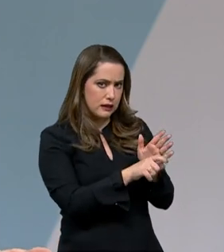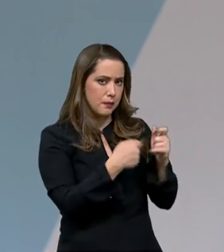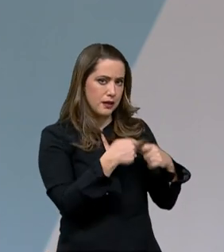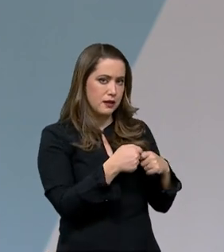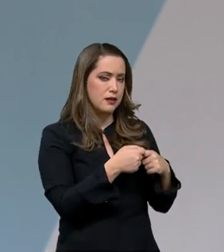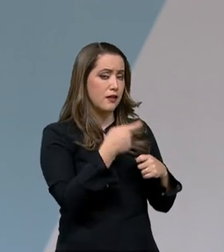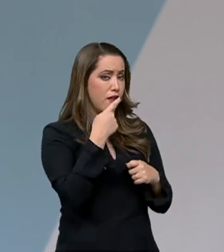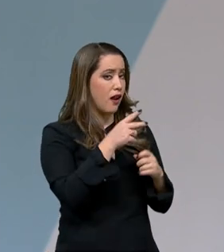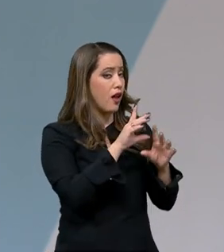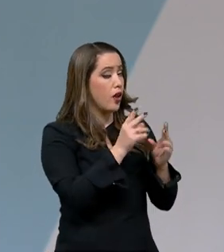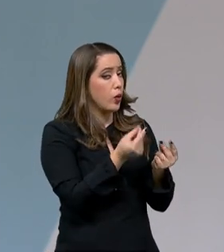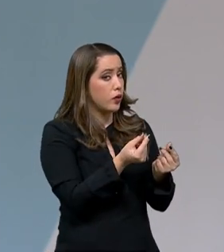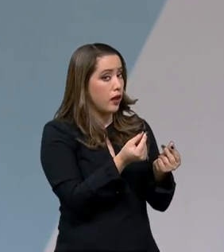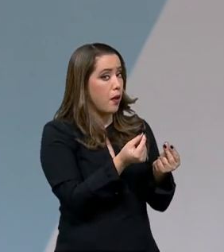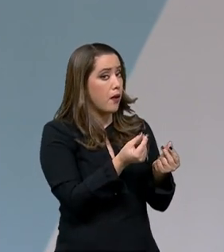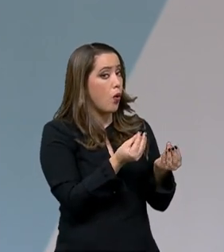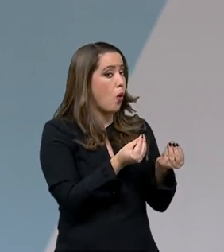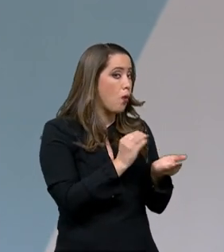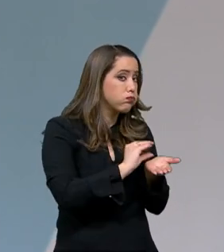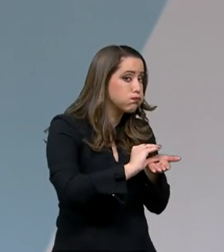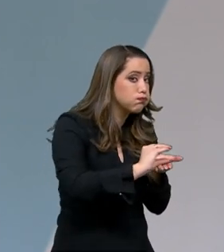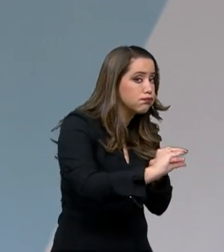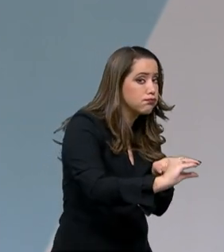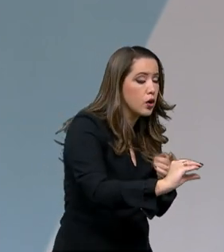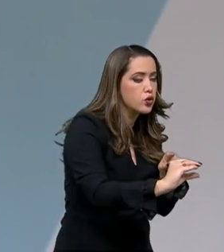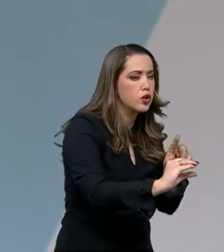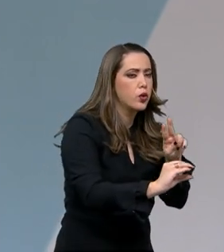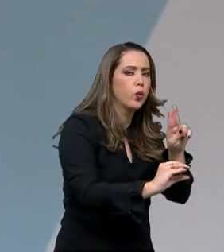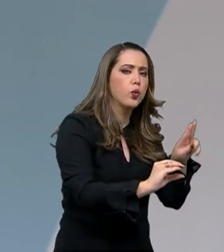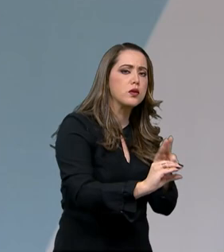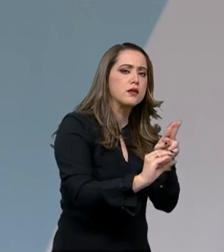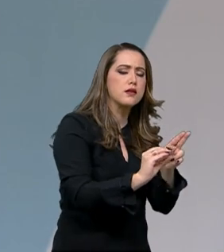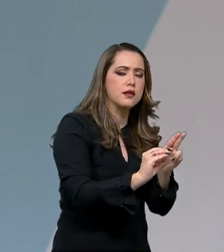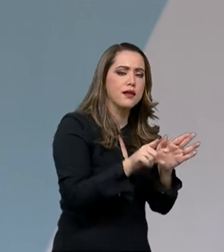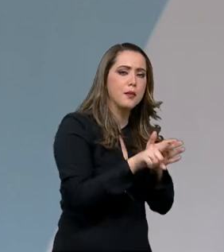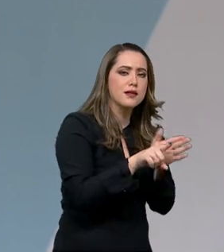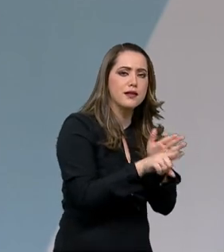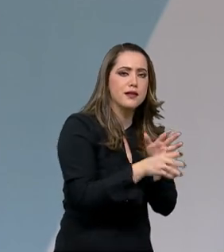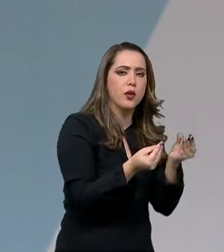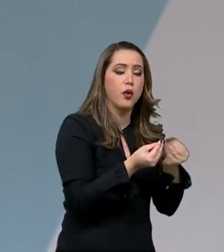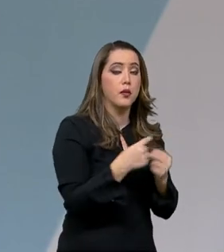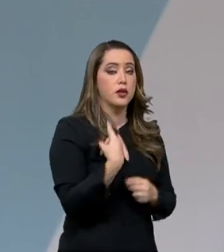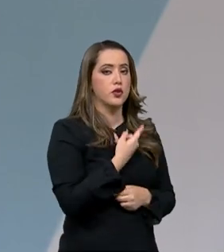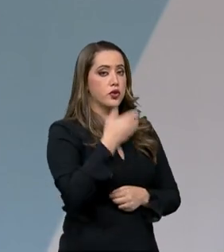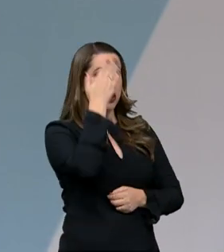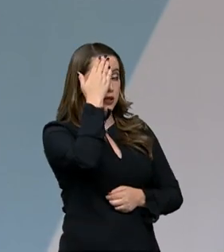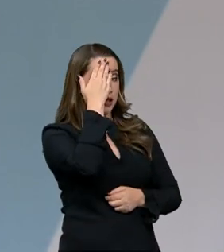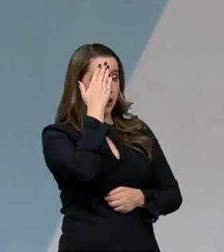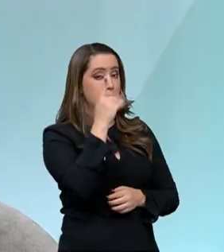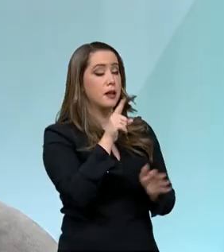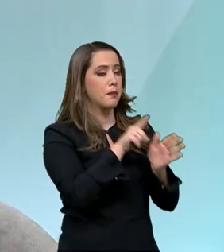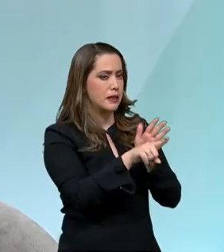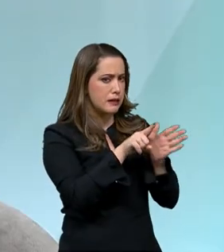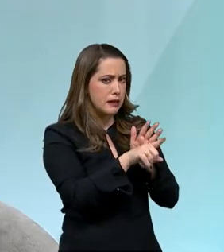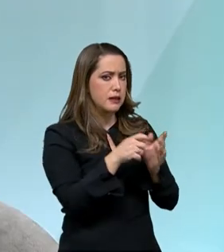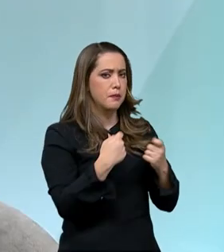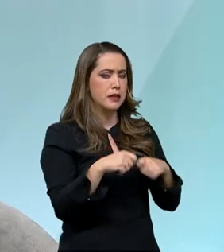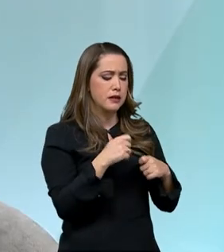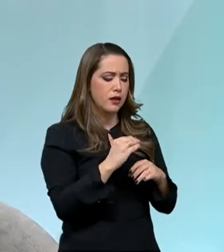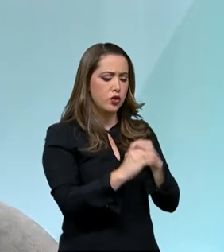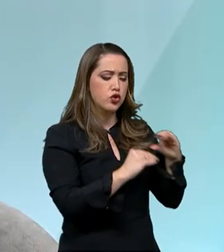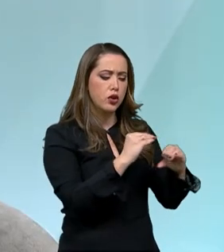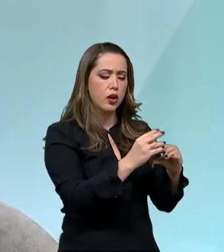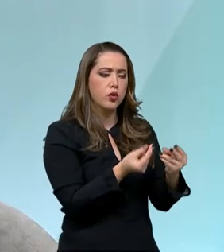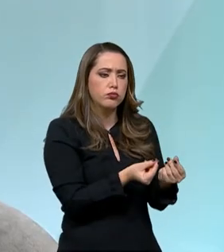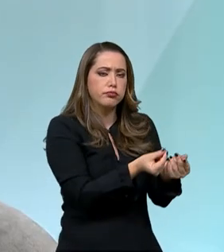pesquisa também, né? Essa é uma questão importante aqui. Nós sabemos que ciência e tecnologia demandam aí bastante investimento, né?